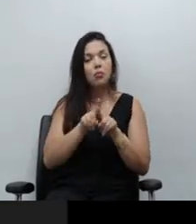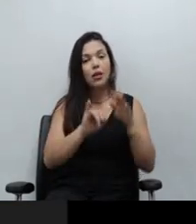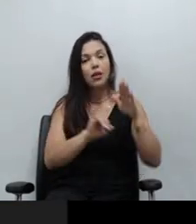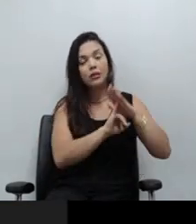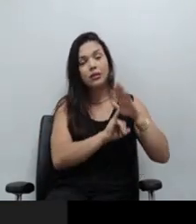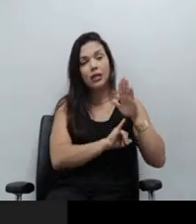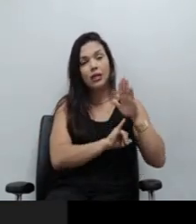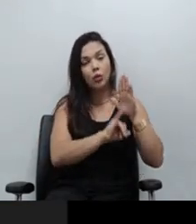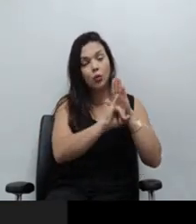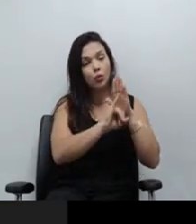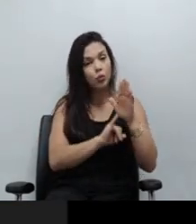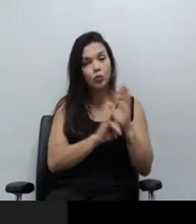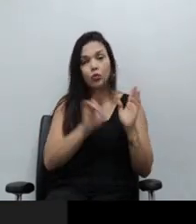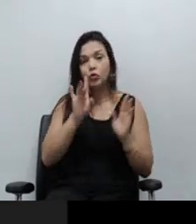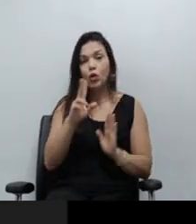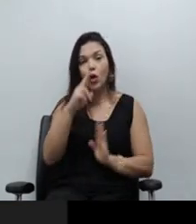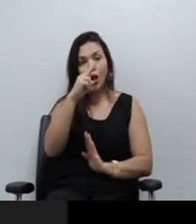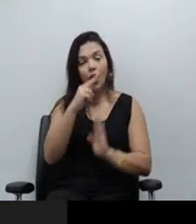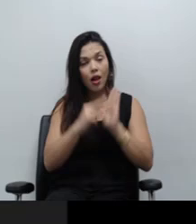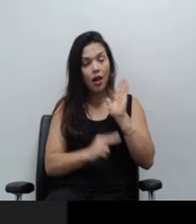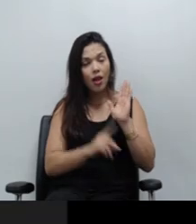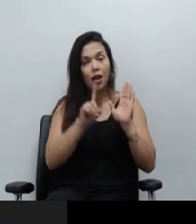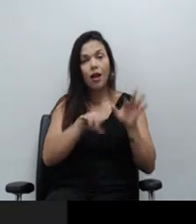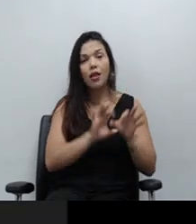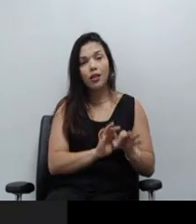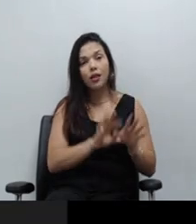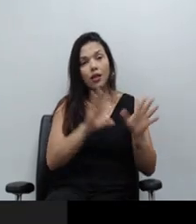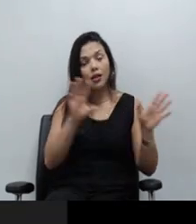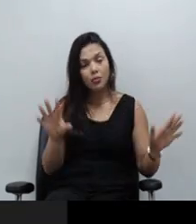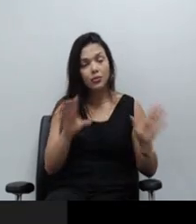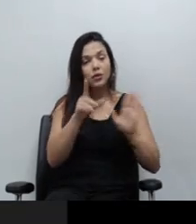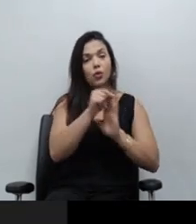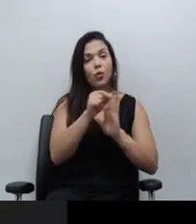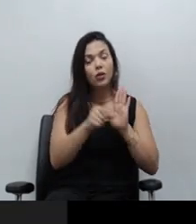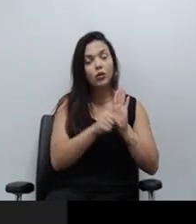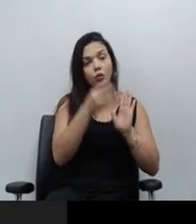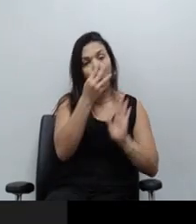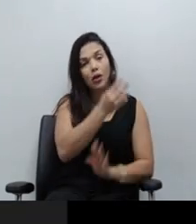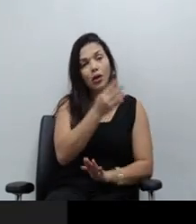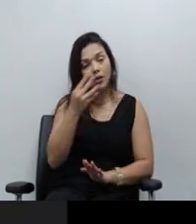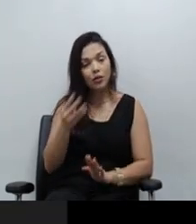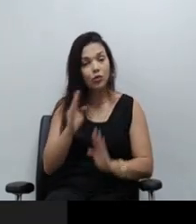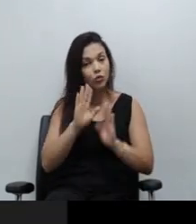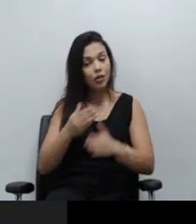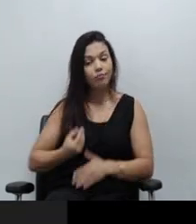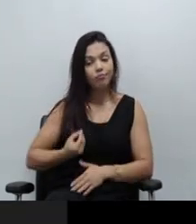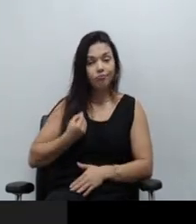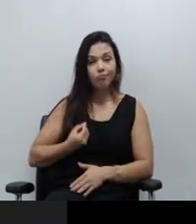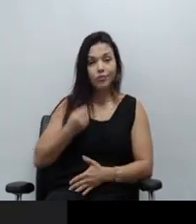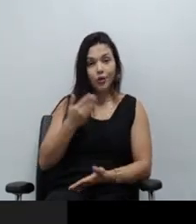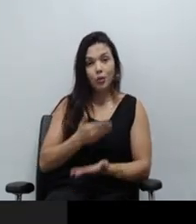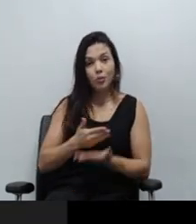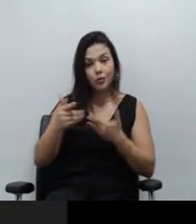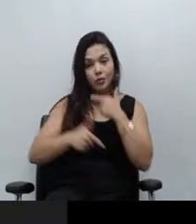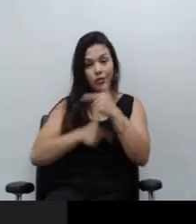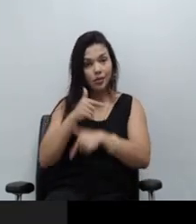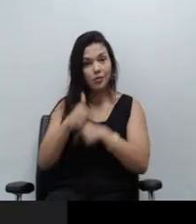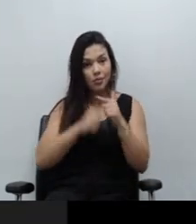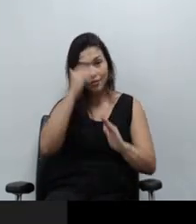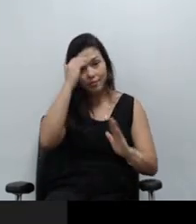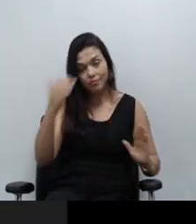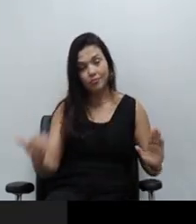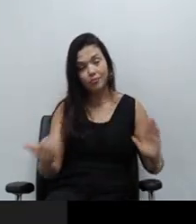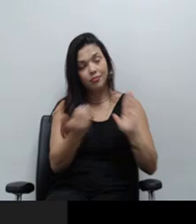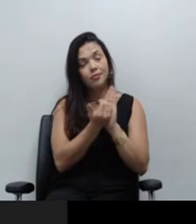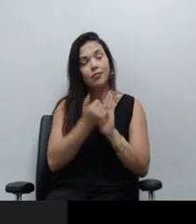Deliberação 144 do Conselho Superior da Defensoria Pública de São Paulo, que já vigora desde 2009. Diz o